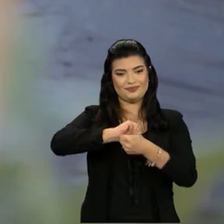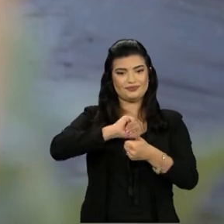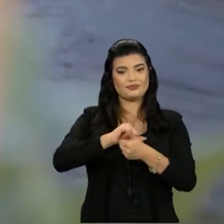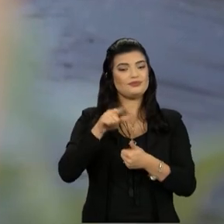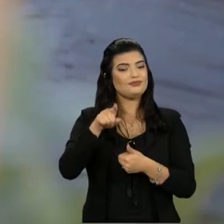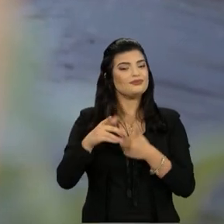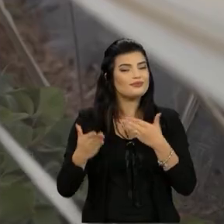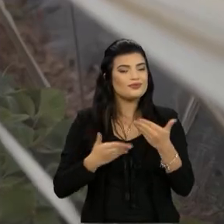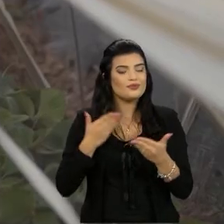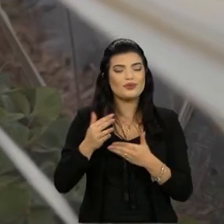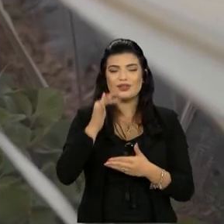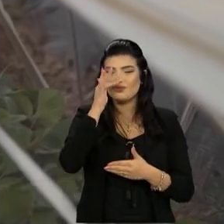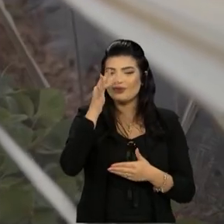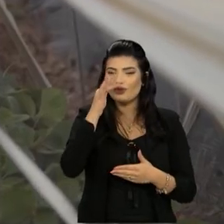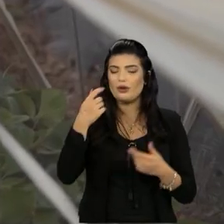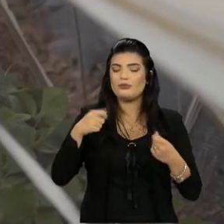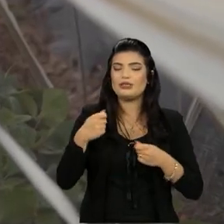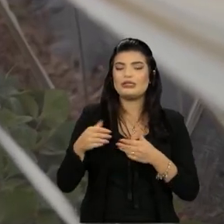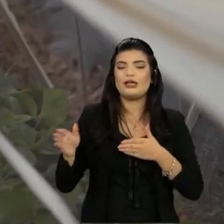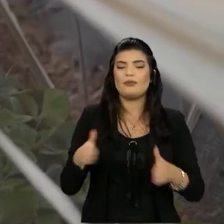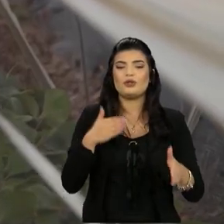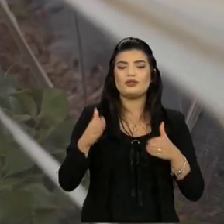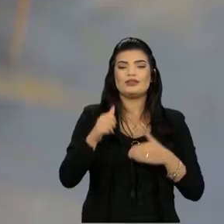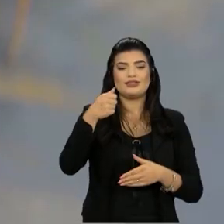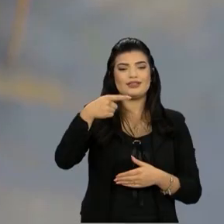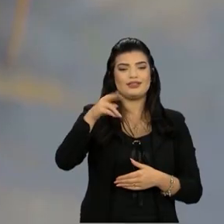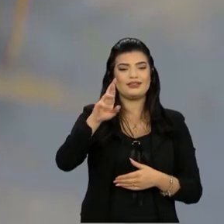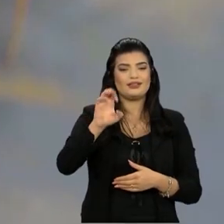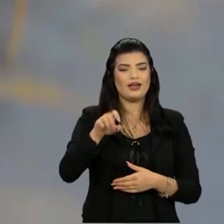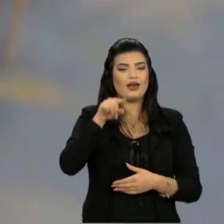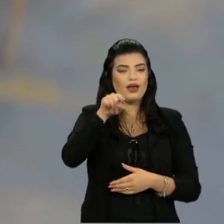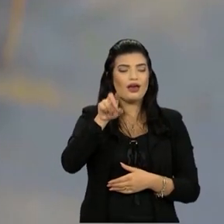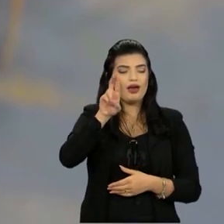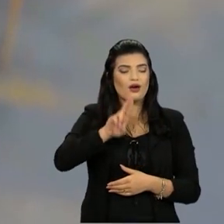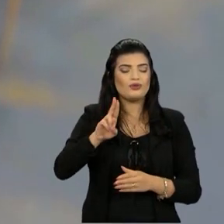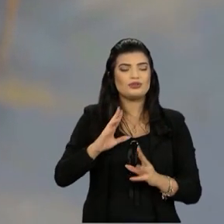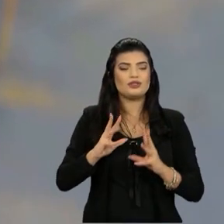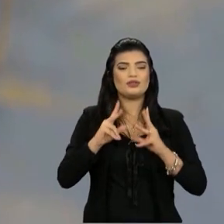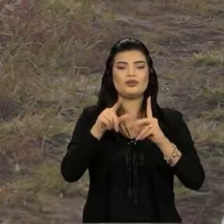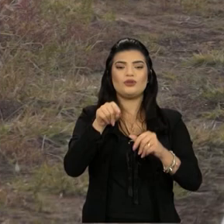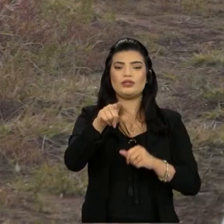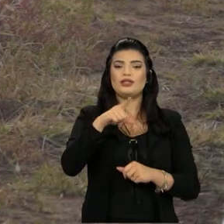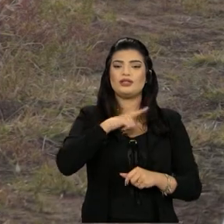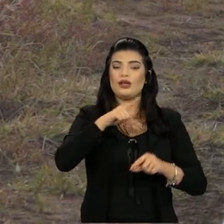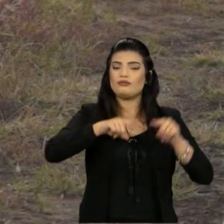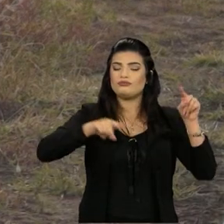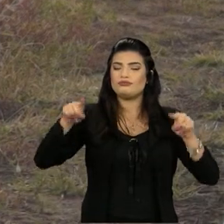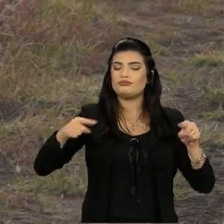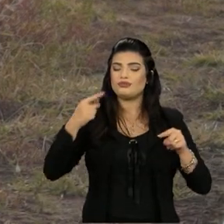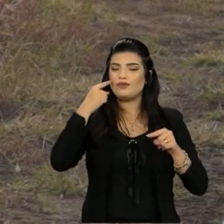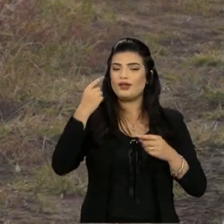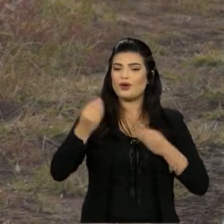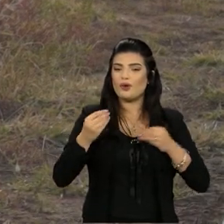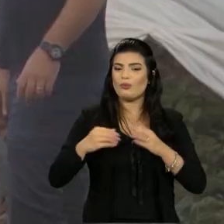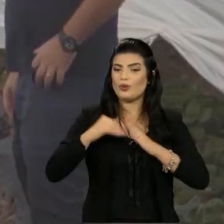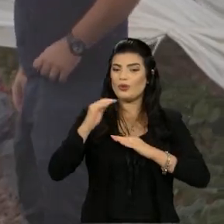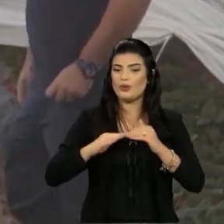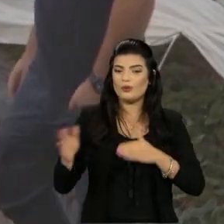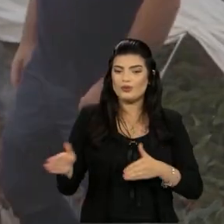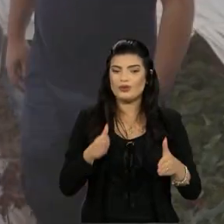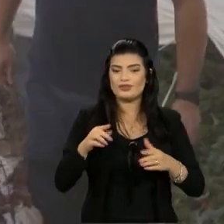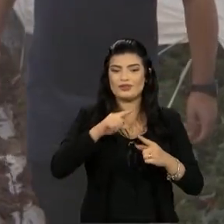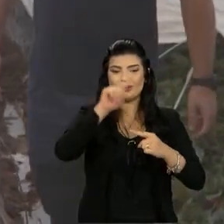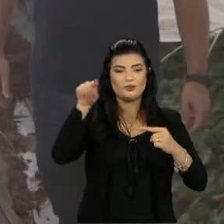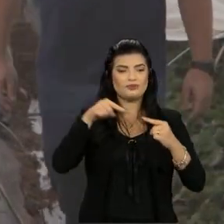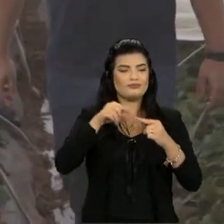cuidado com a muda, a produção do André é integrada, um processo com alternativas ao sistema convencional de produção, com o